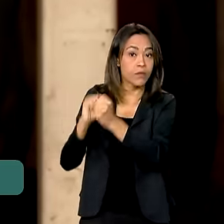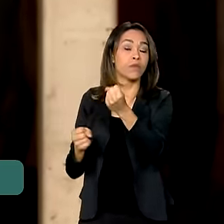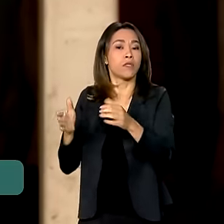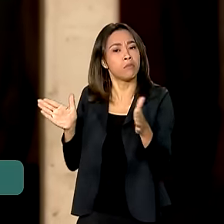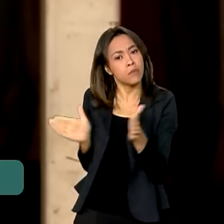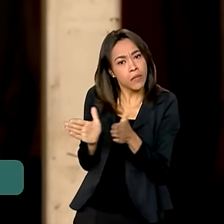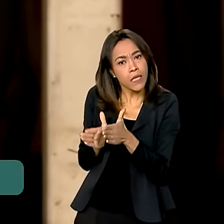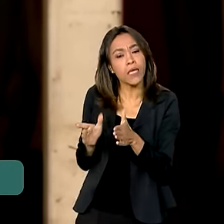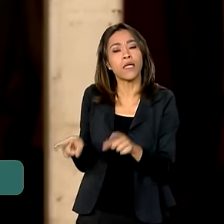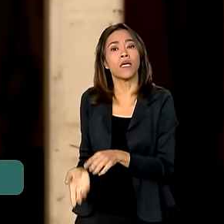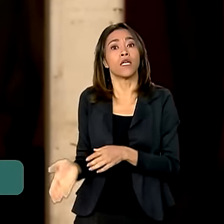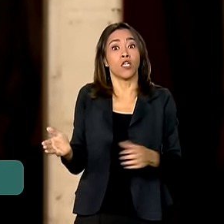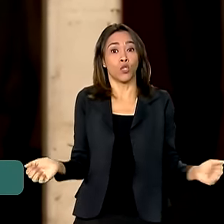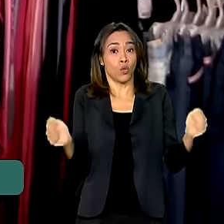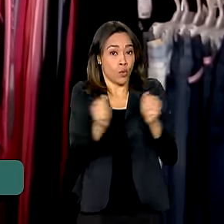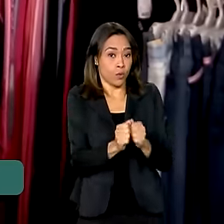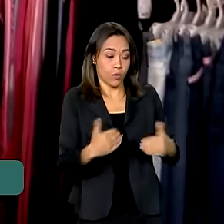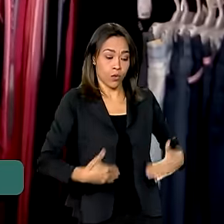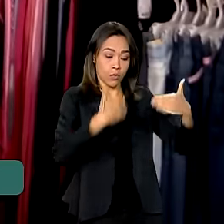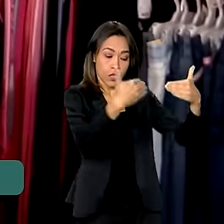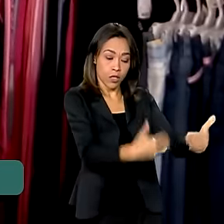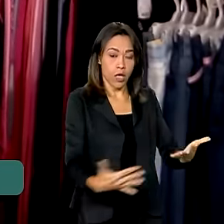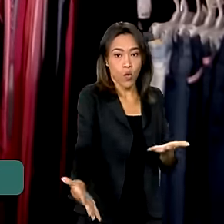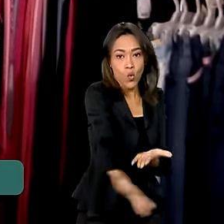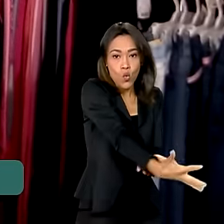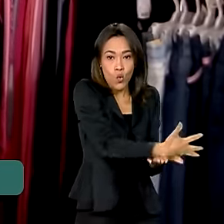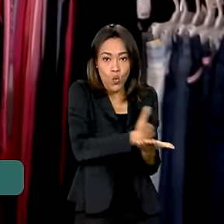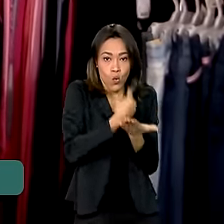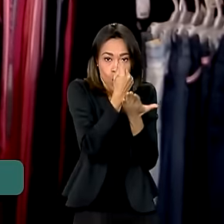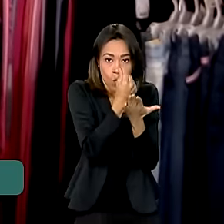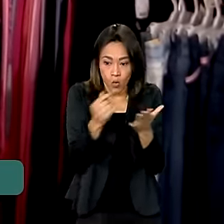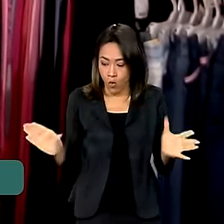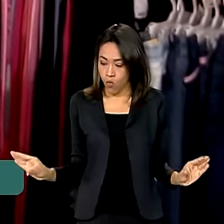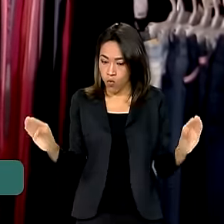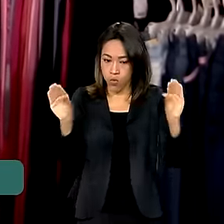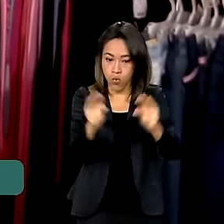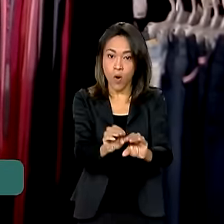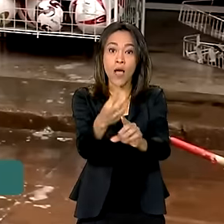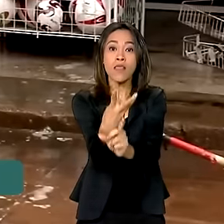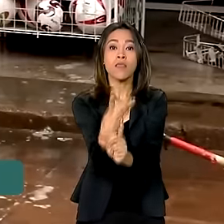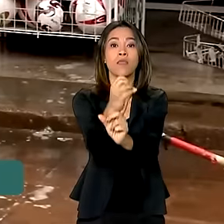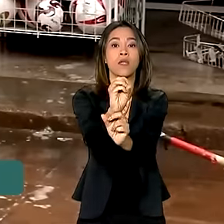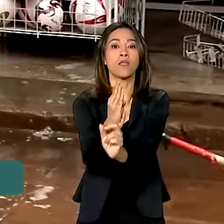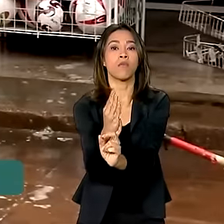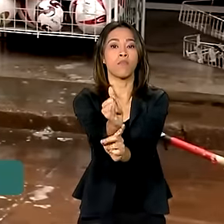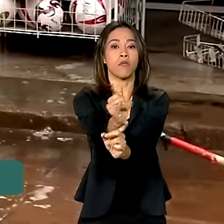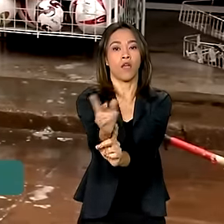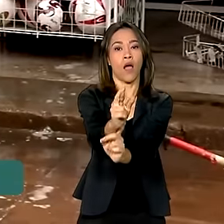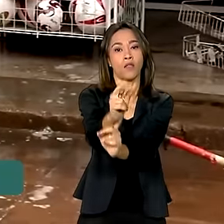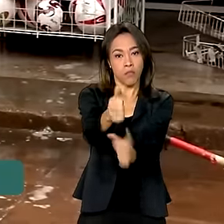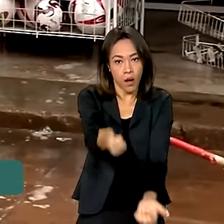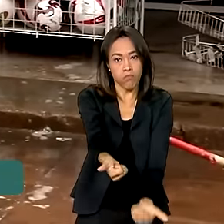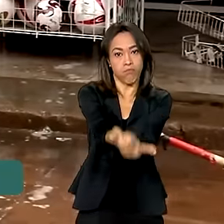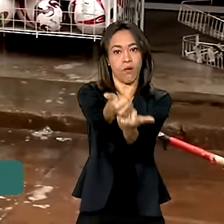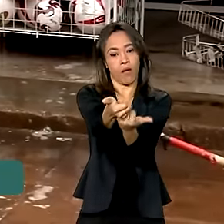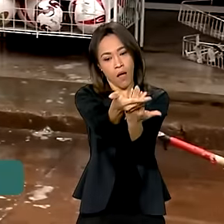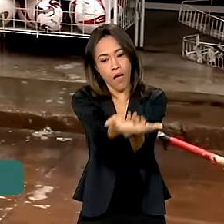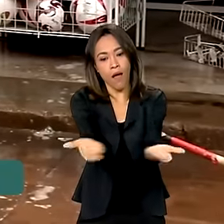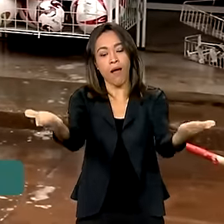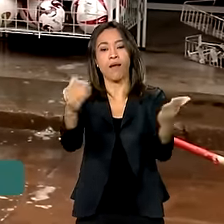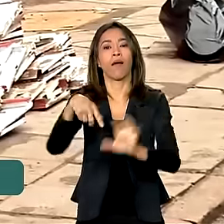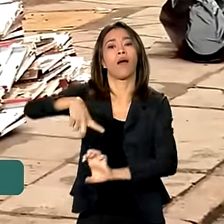e o Ministério da Fazenda vão injetar 30 bilhões de reais na recuperação de pequenos